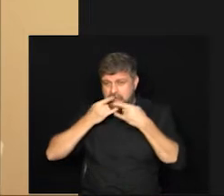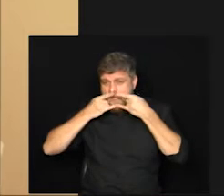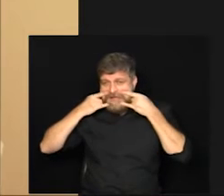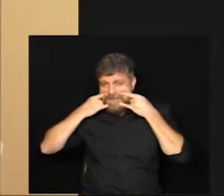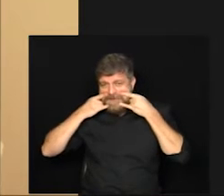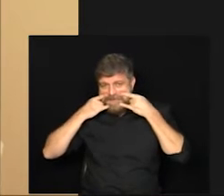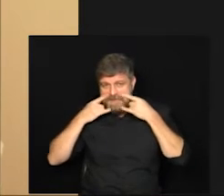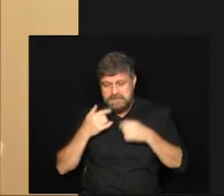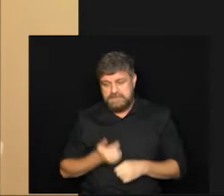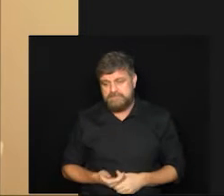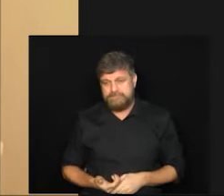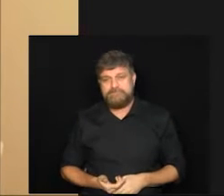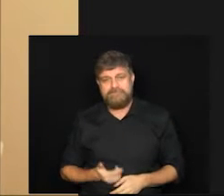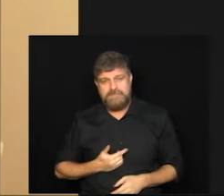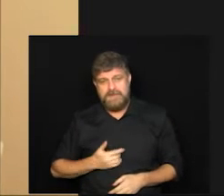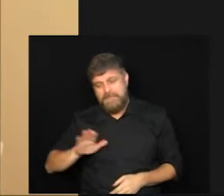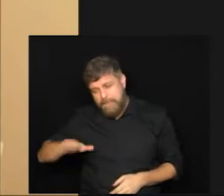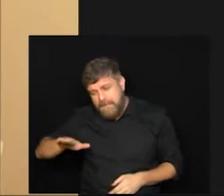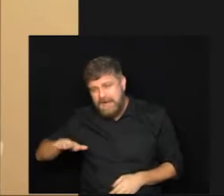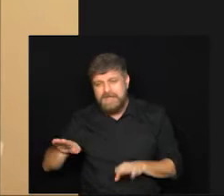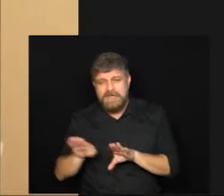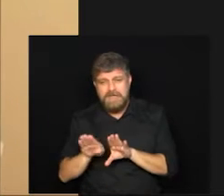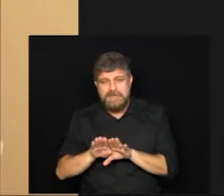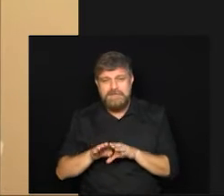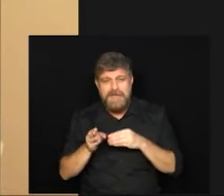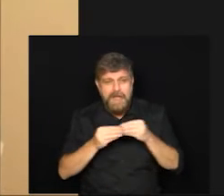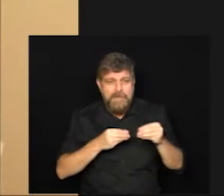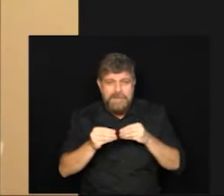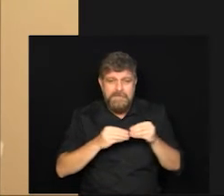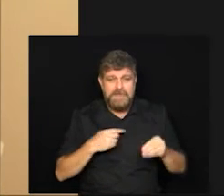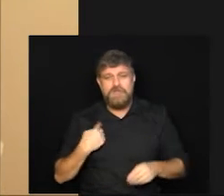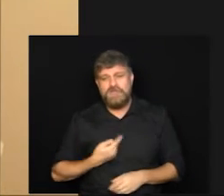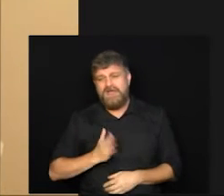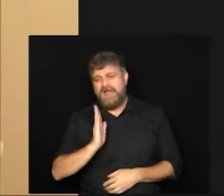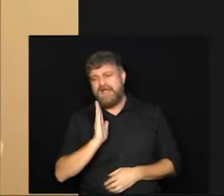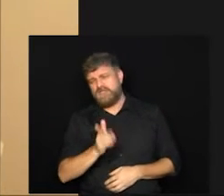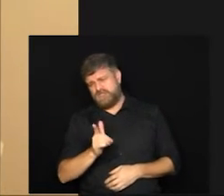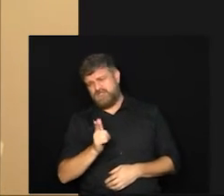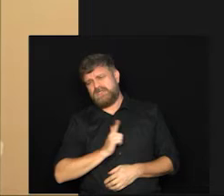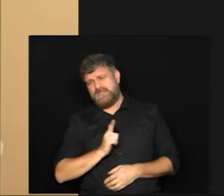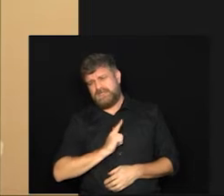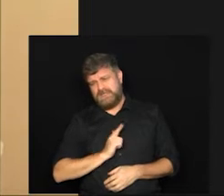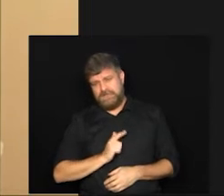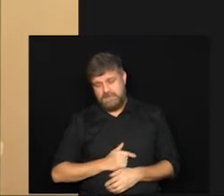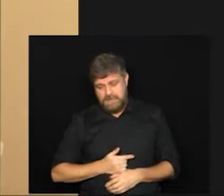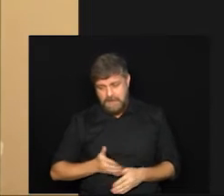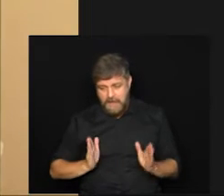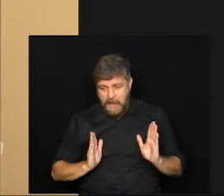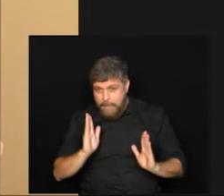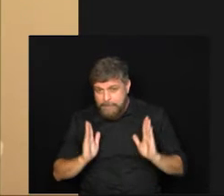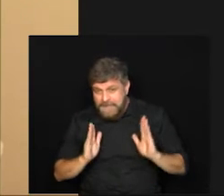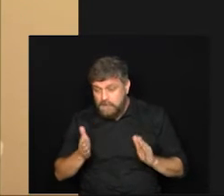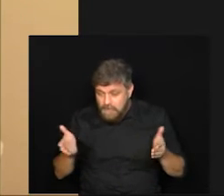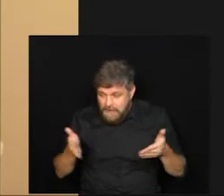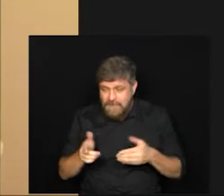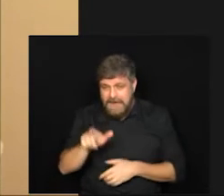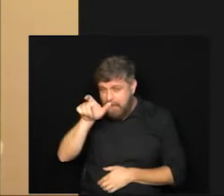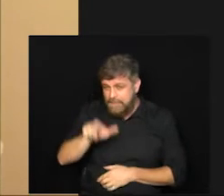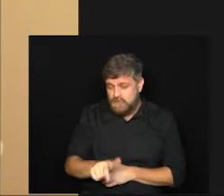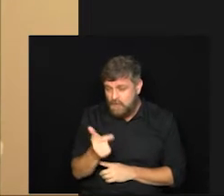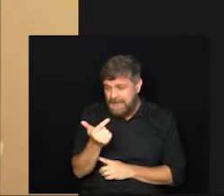máscara mais barata e a máscara de tecido todos nós já temos então o ideal neste momento para quem não tem